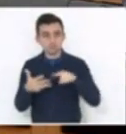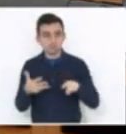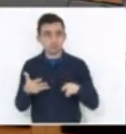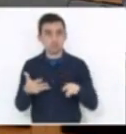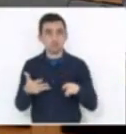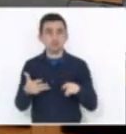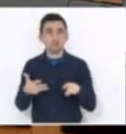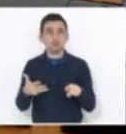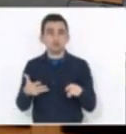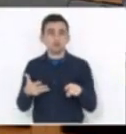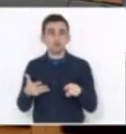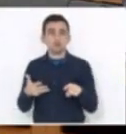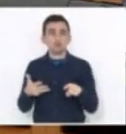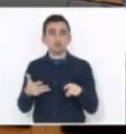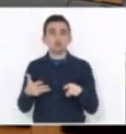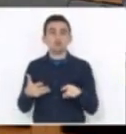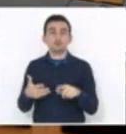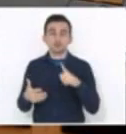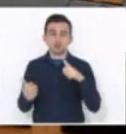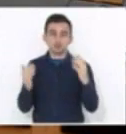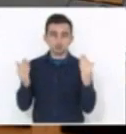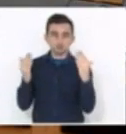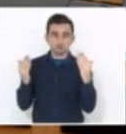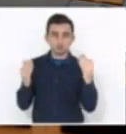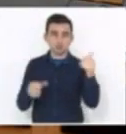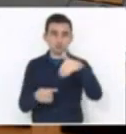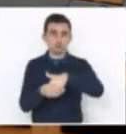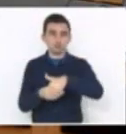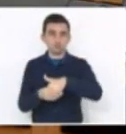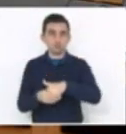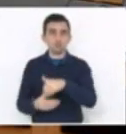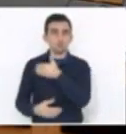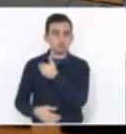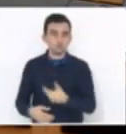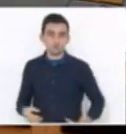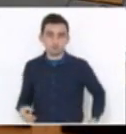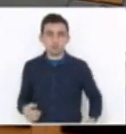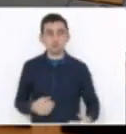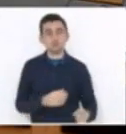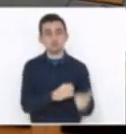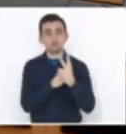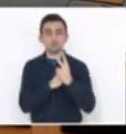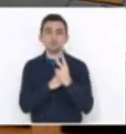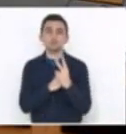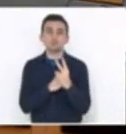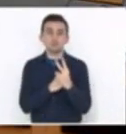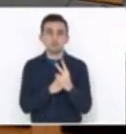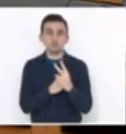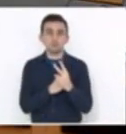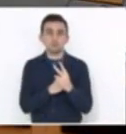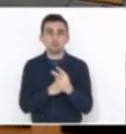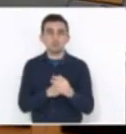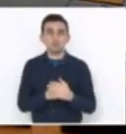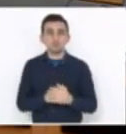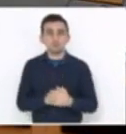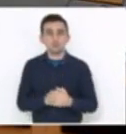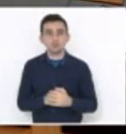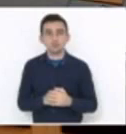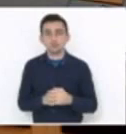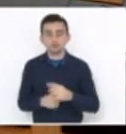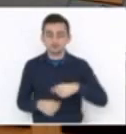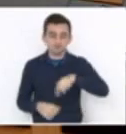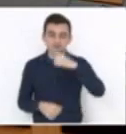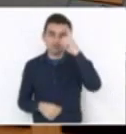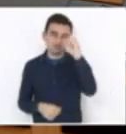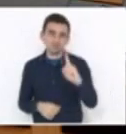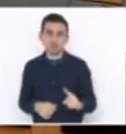tenho uma certa dúvida de votar para o governo fazer um empréstimo. Nessa ordem, porque a gente não sabe onde